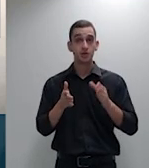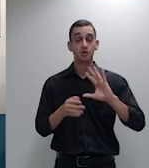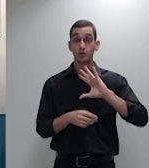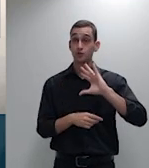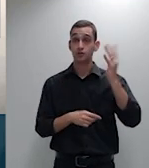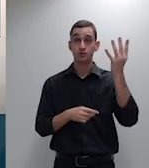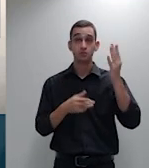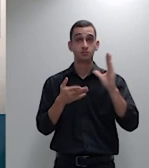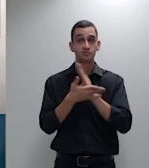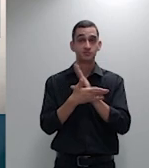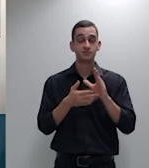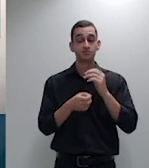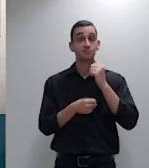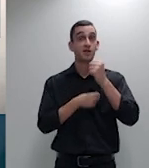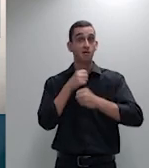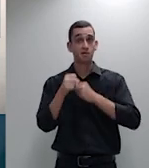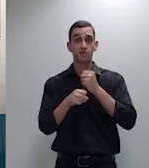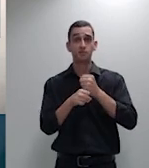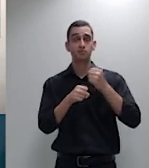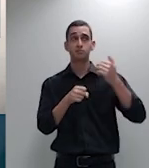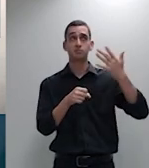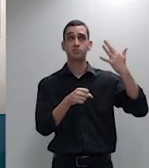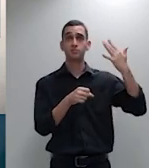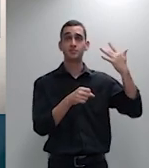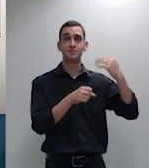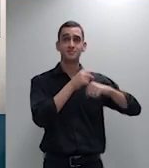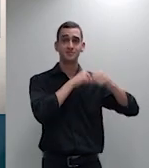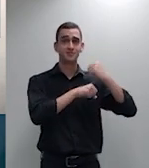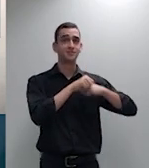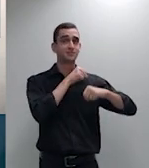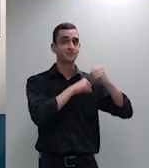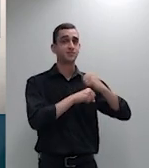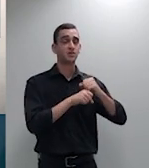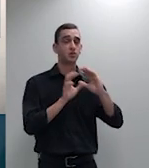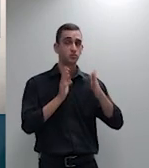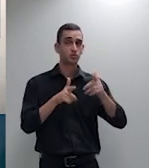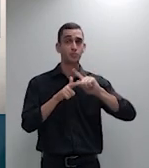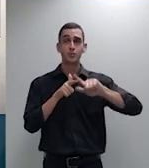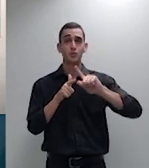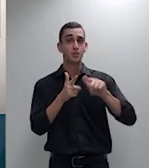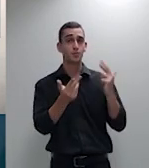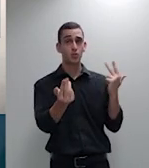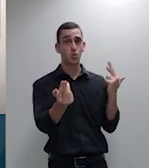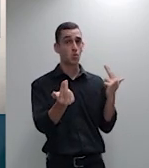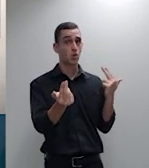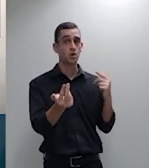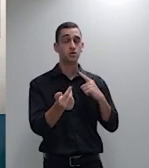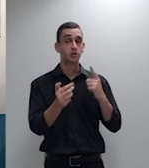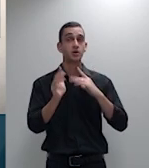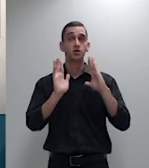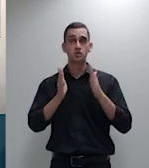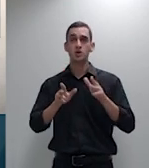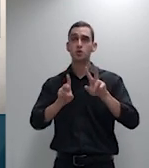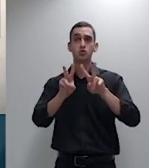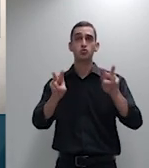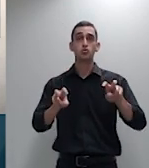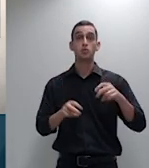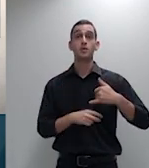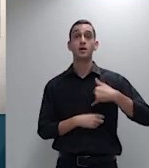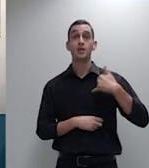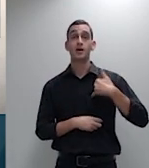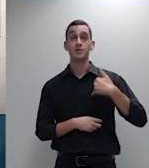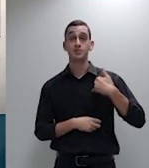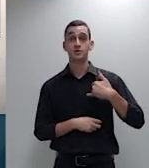debatia esse mesmo problema envolvendo a recomposição por faixa etária dos planos de saúde